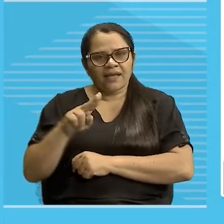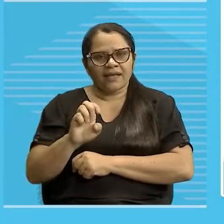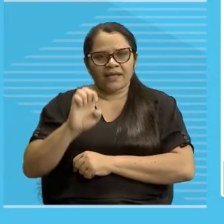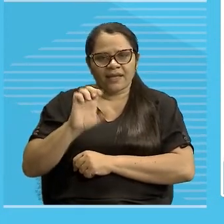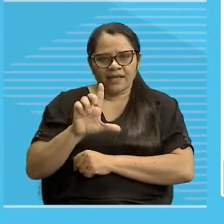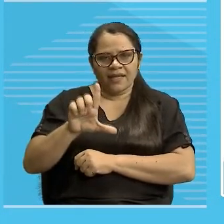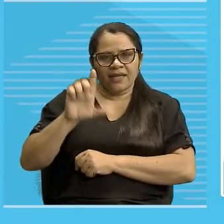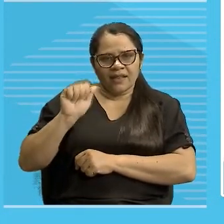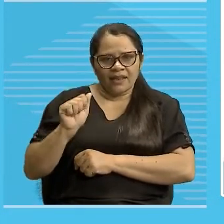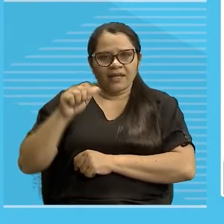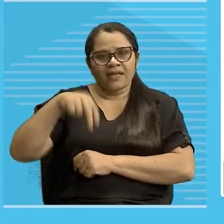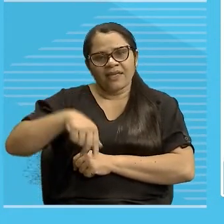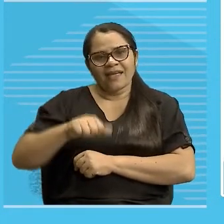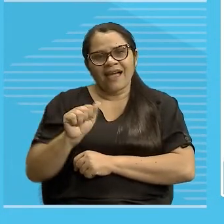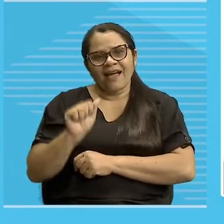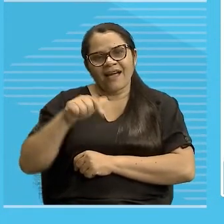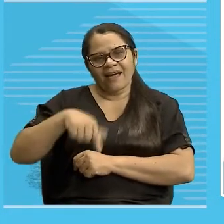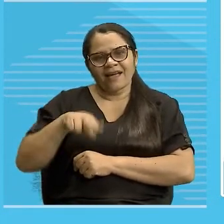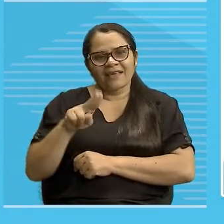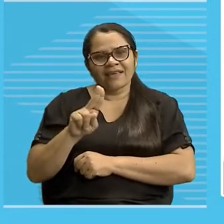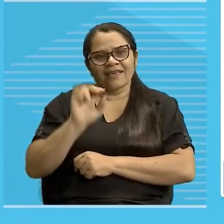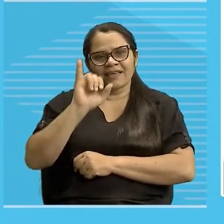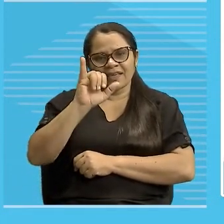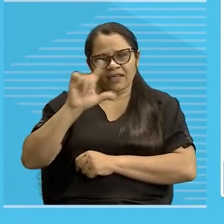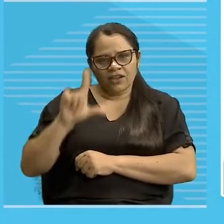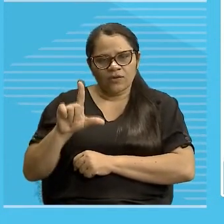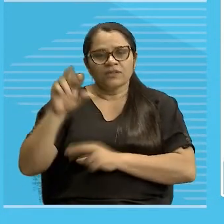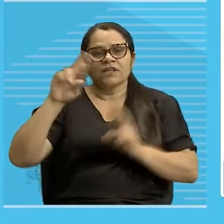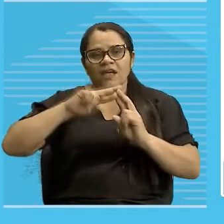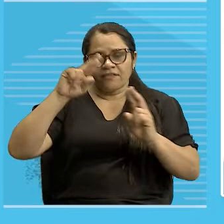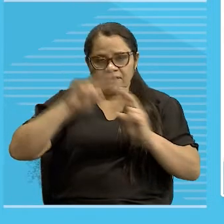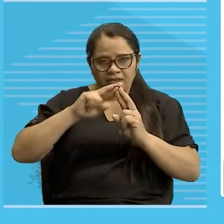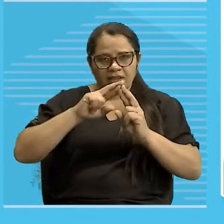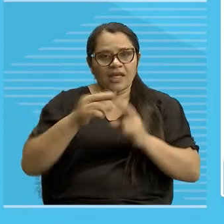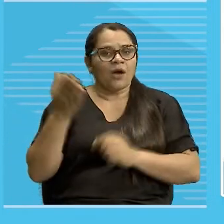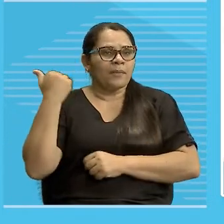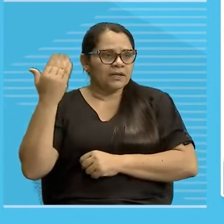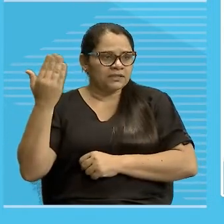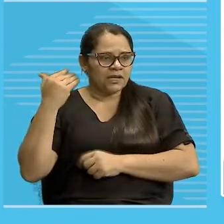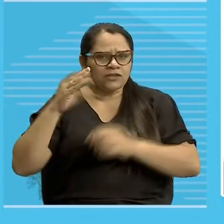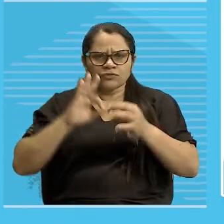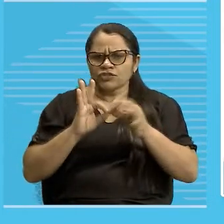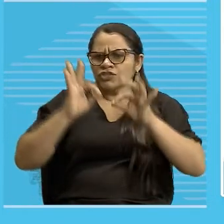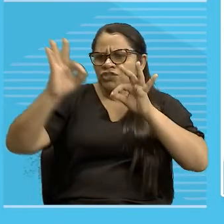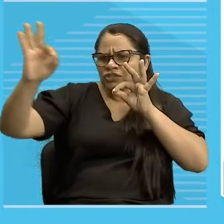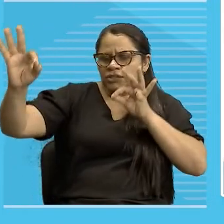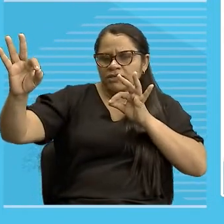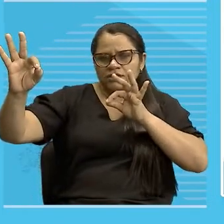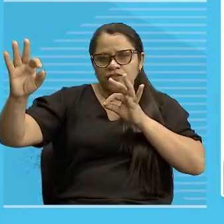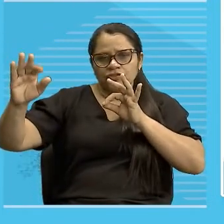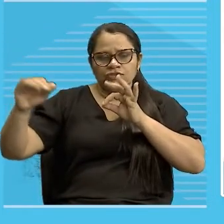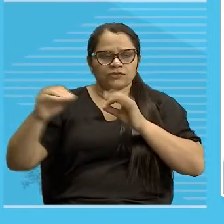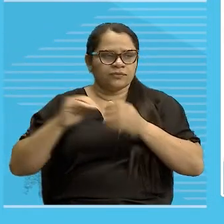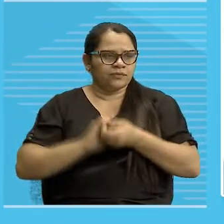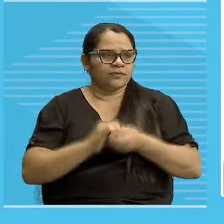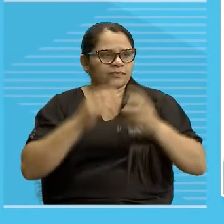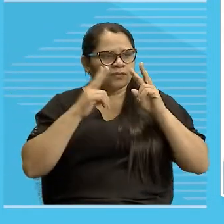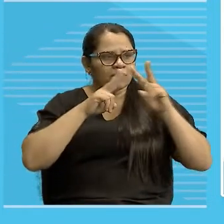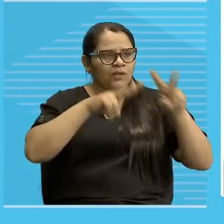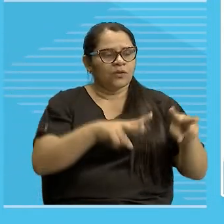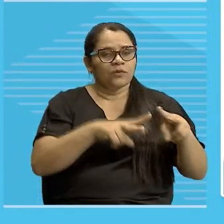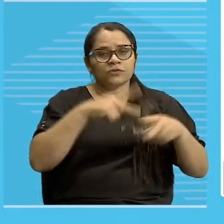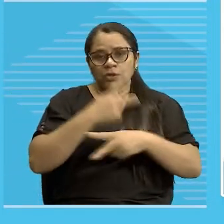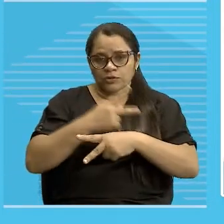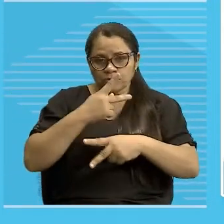pronomes de terceira pessoa. Tem alguns usos, tá? Também dos pronomes de terceira pessoa